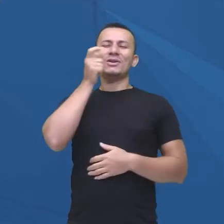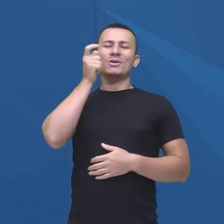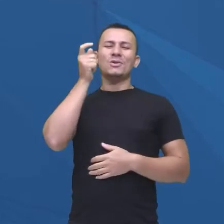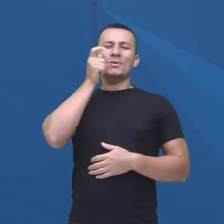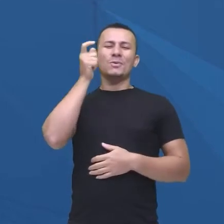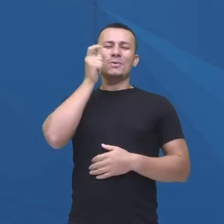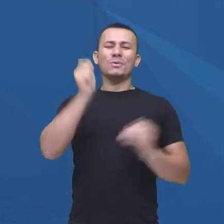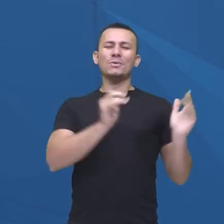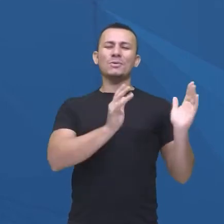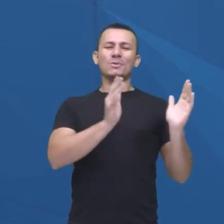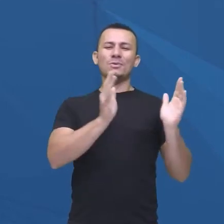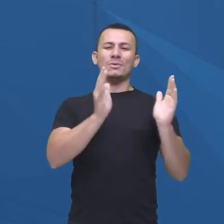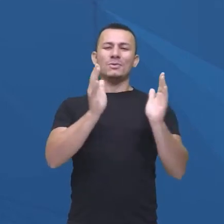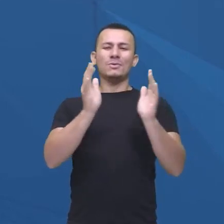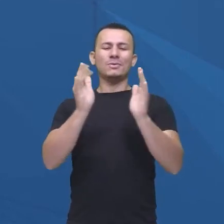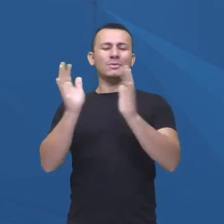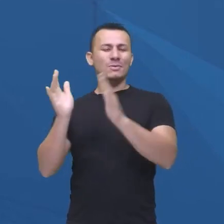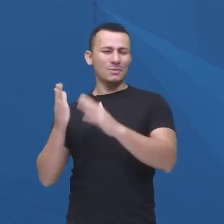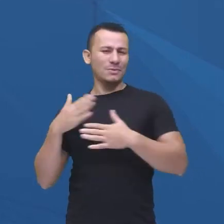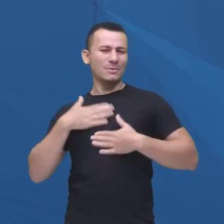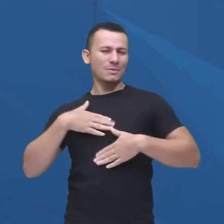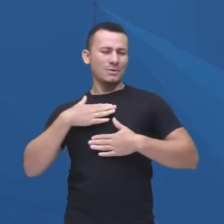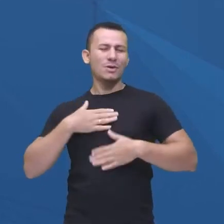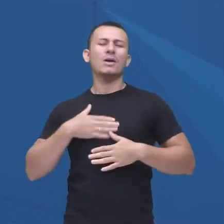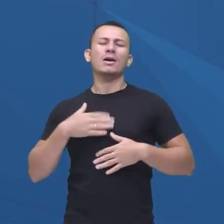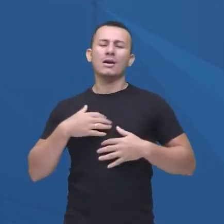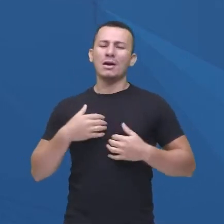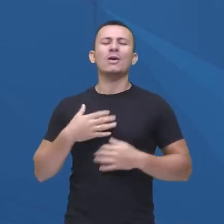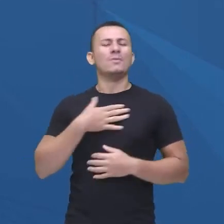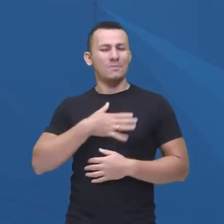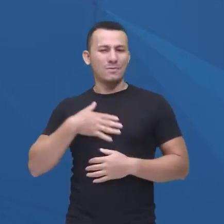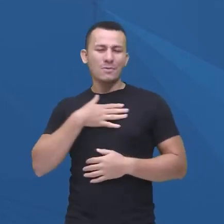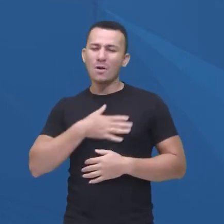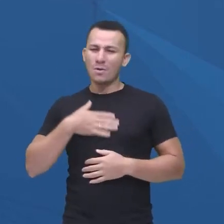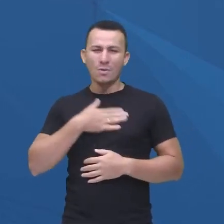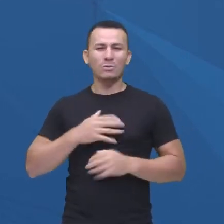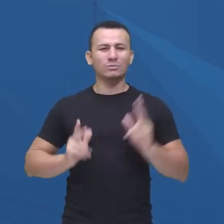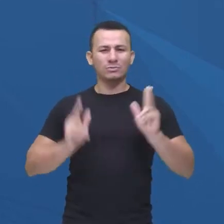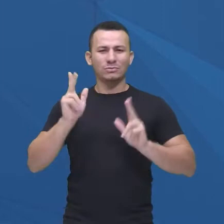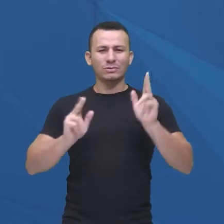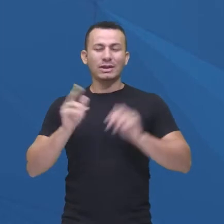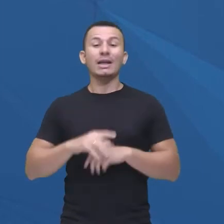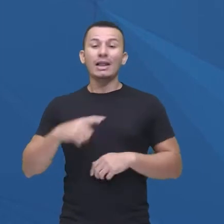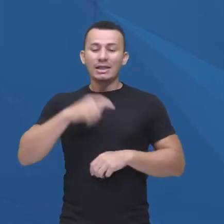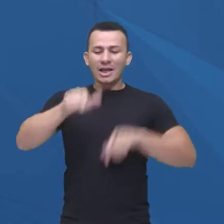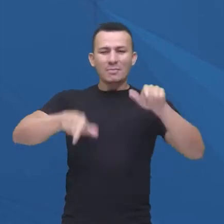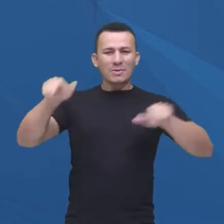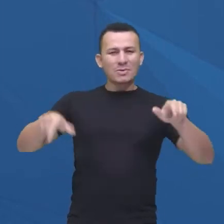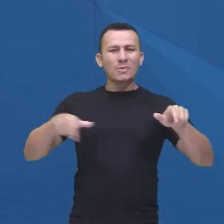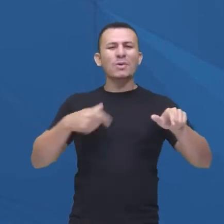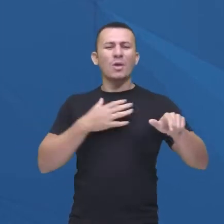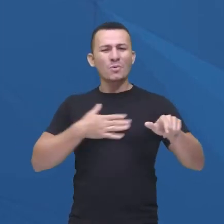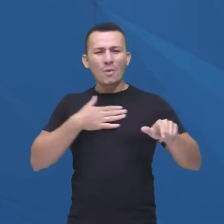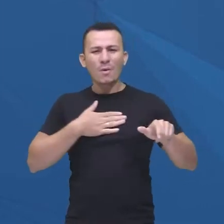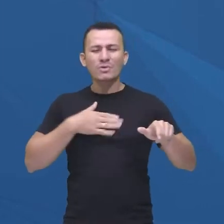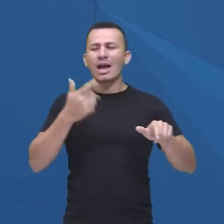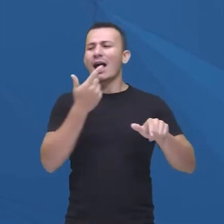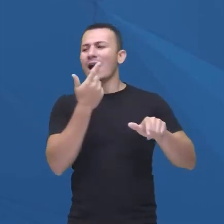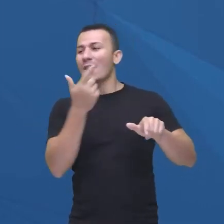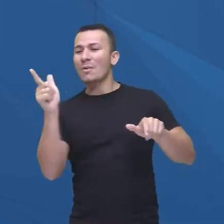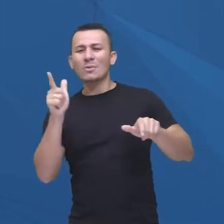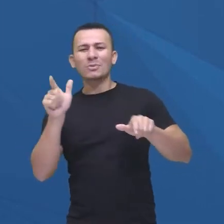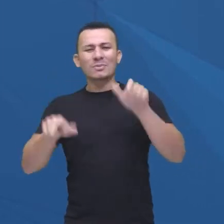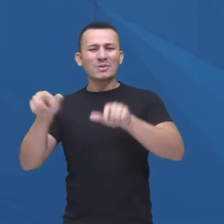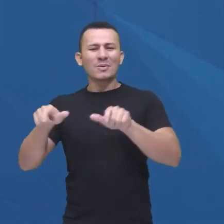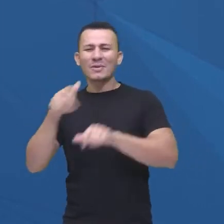as emoções, as frustrações, tudo que está acontecendo com os personagens, aqueles que a gente gosta, aqueles que a gente não gosta também, né? E o nosso